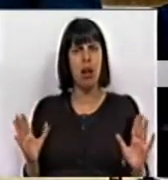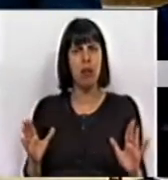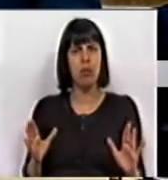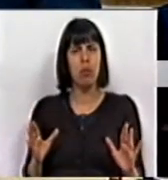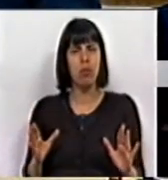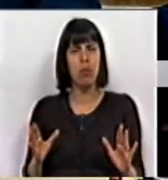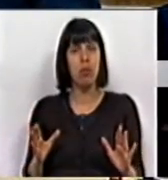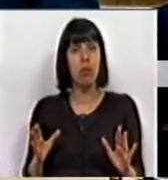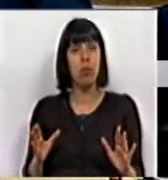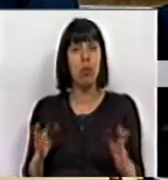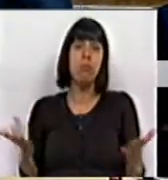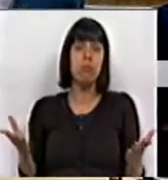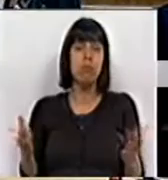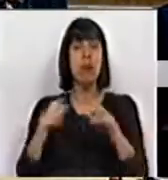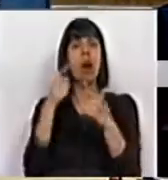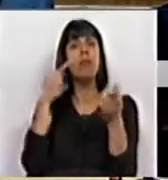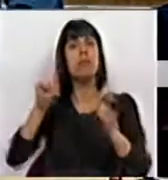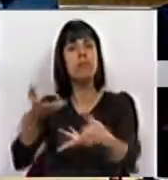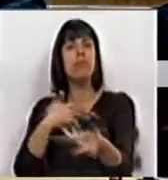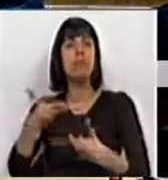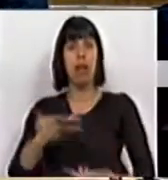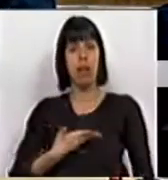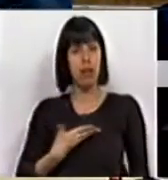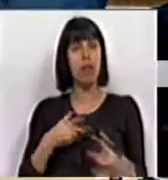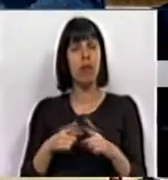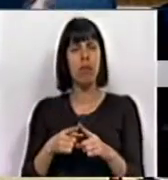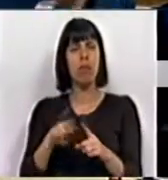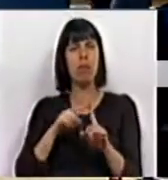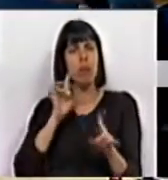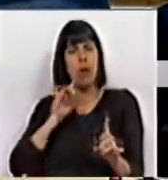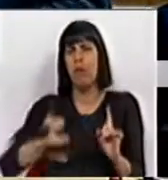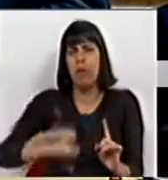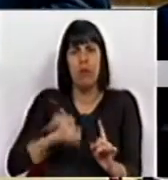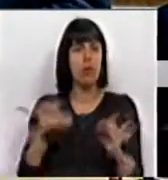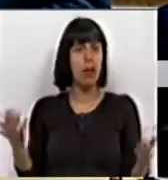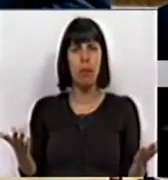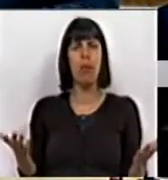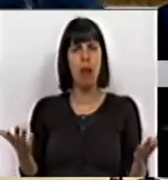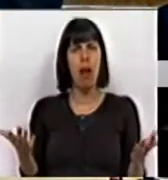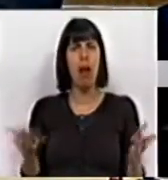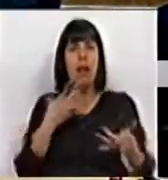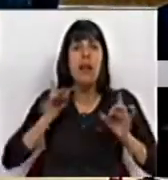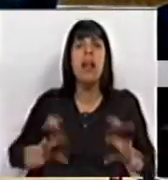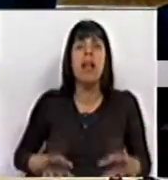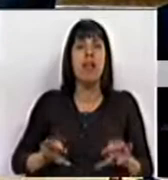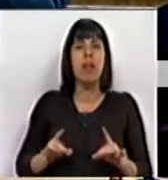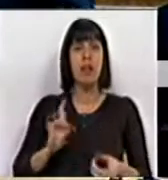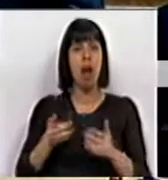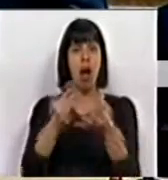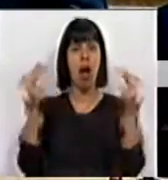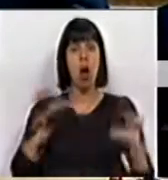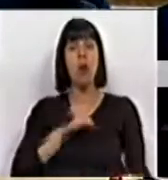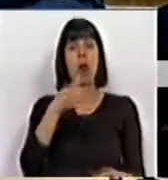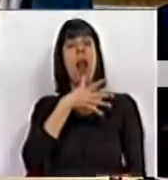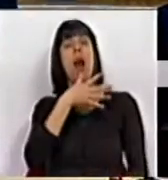e que a renegociação da dívida é um elemento fundamental para evitar aquilo que muitas